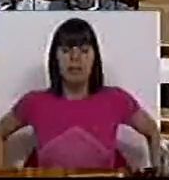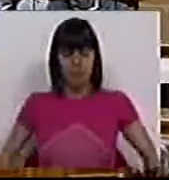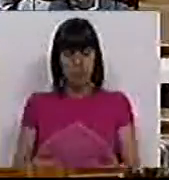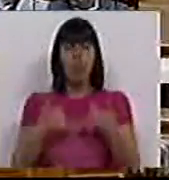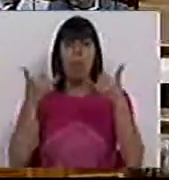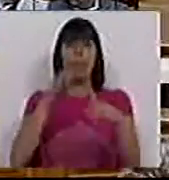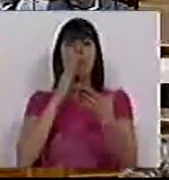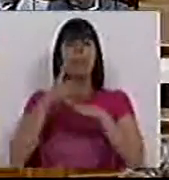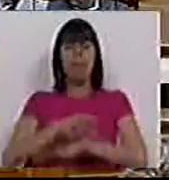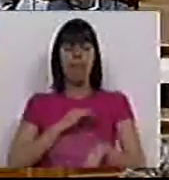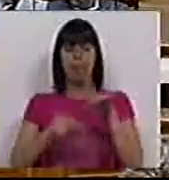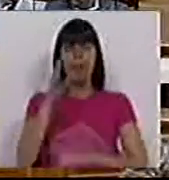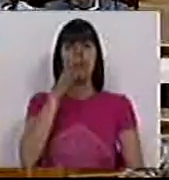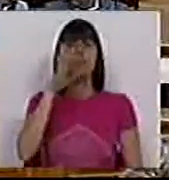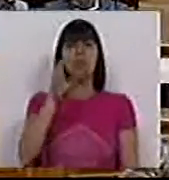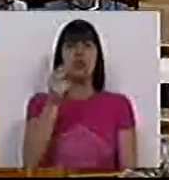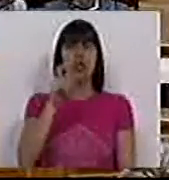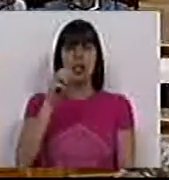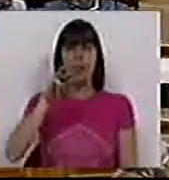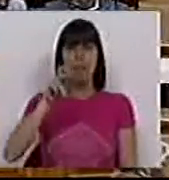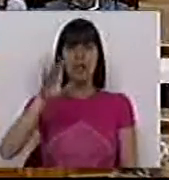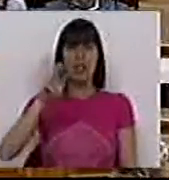Tenho a palavra para uma intervenção, o Sr. deputado Jorge Machado.